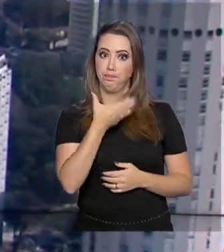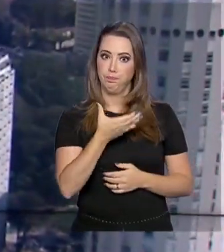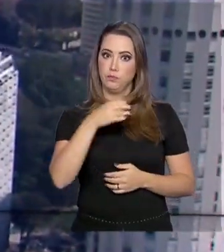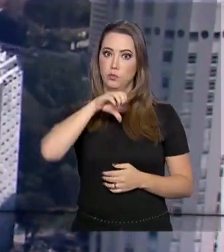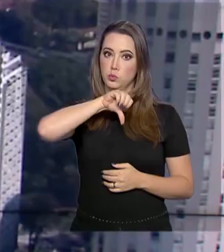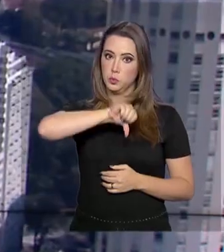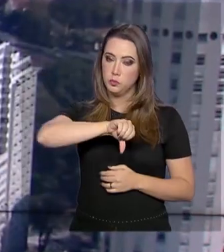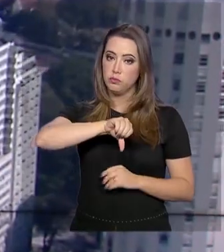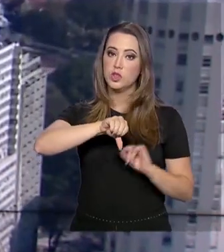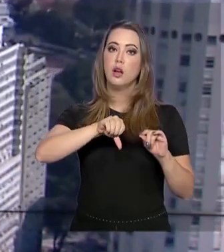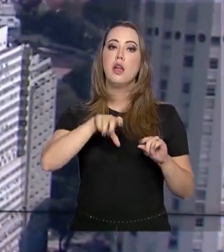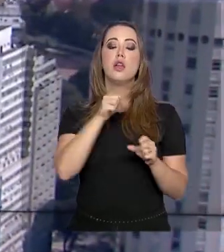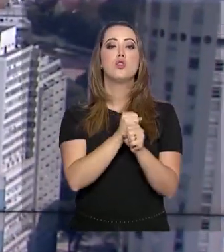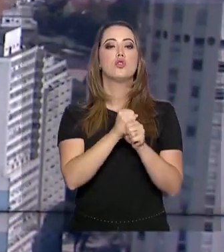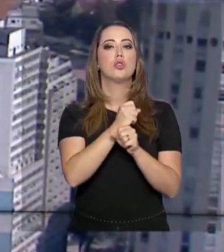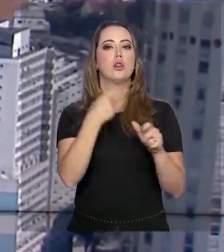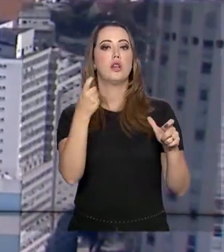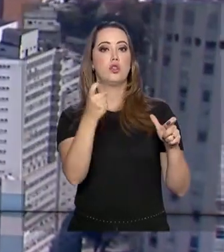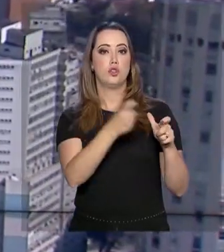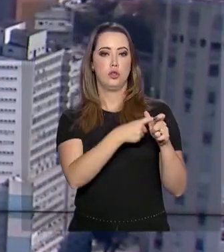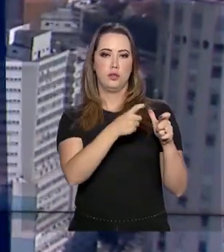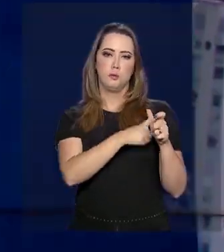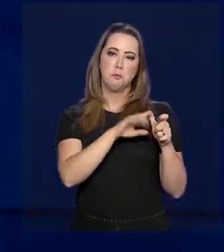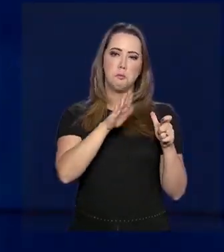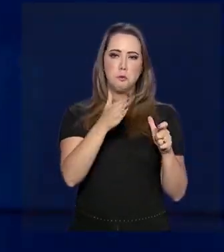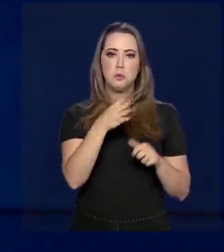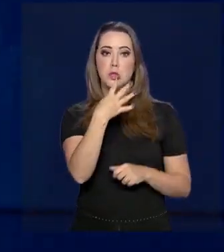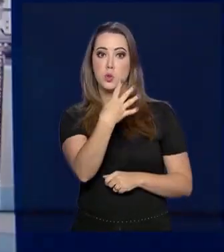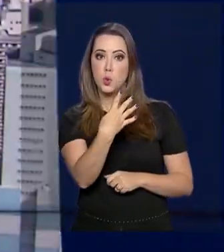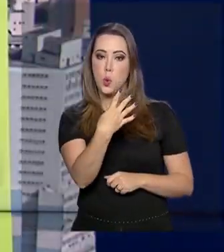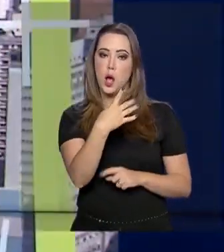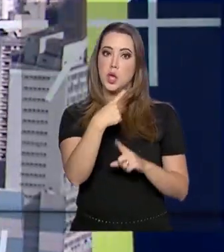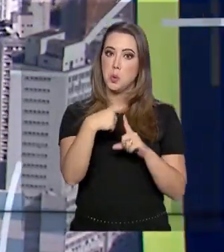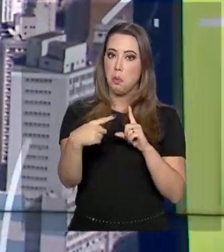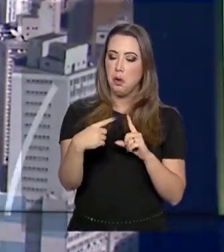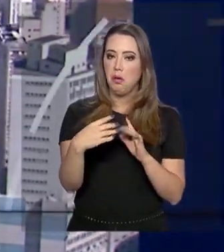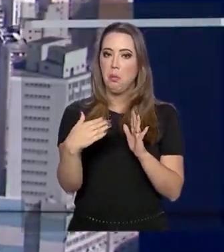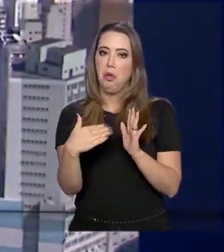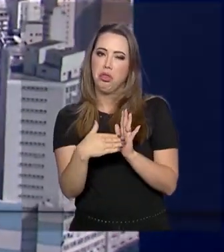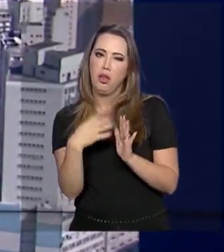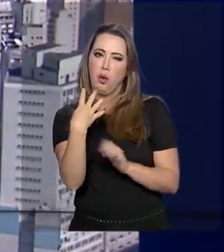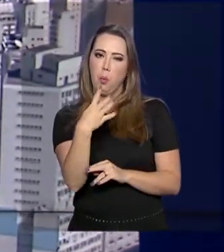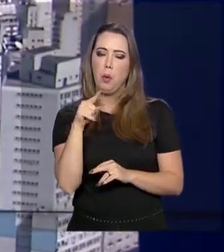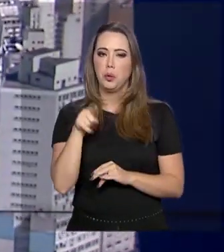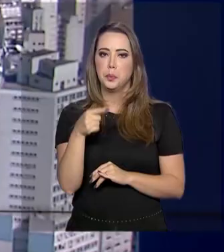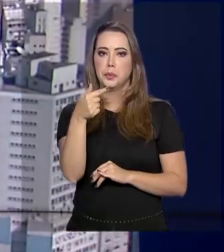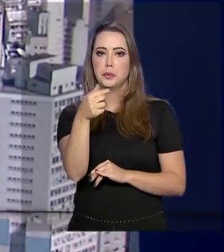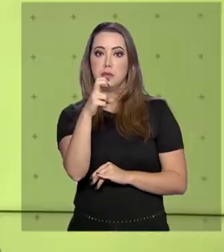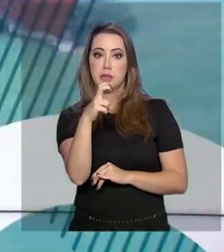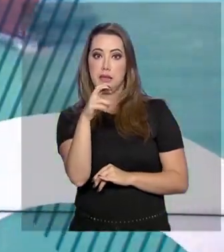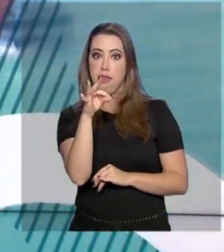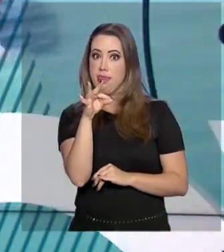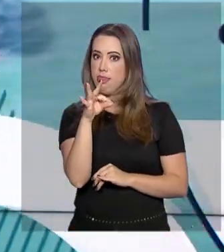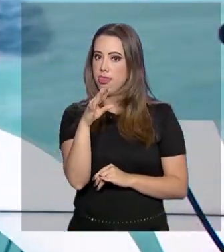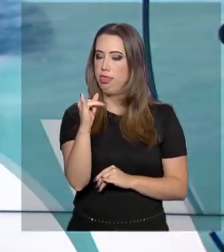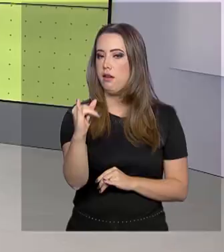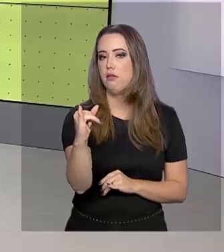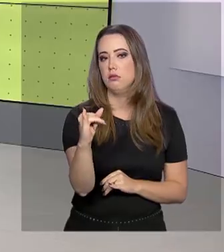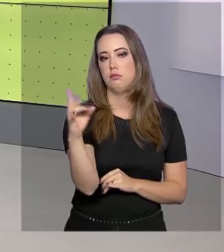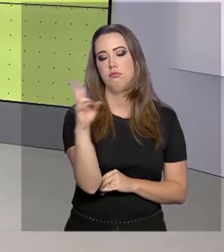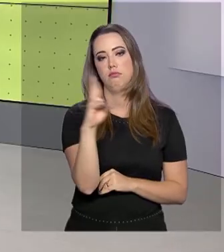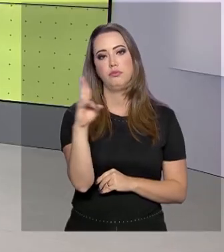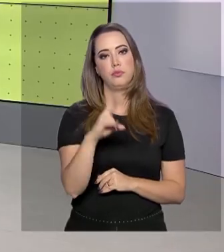Este ano, a dívida pública federal deverá ficar entre 4,5 e 4,75 trilhões de reais.